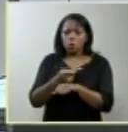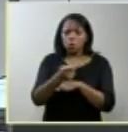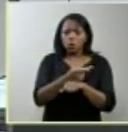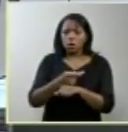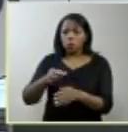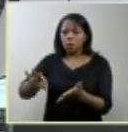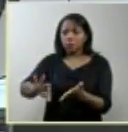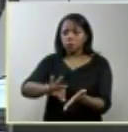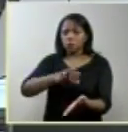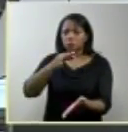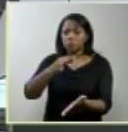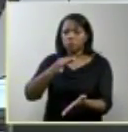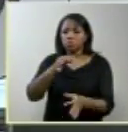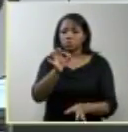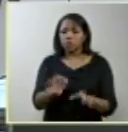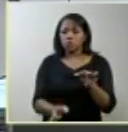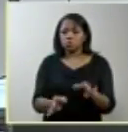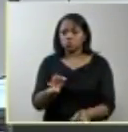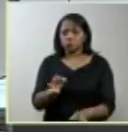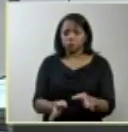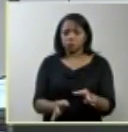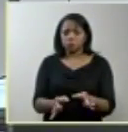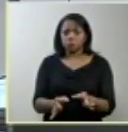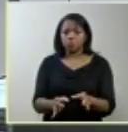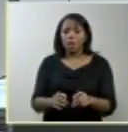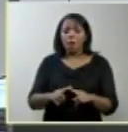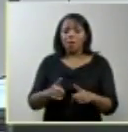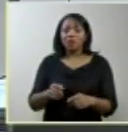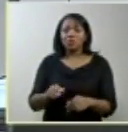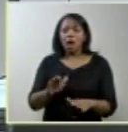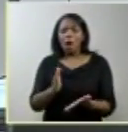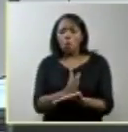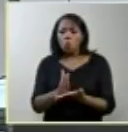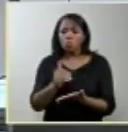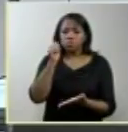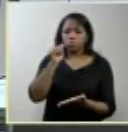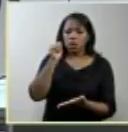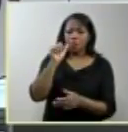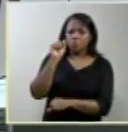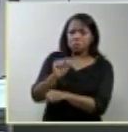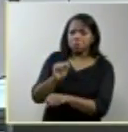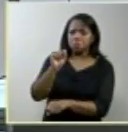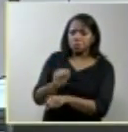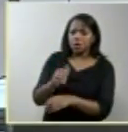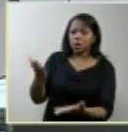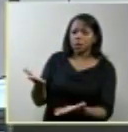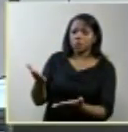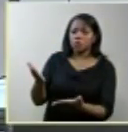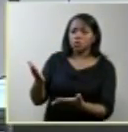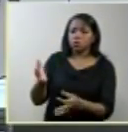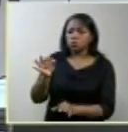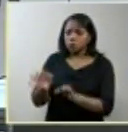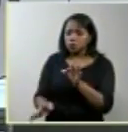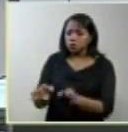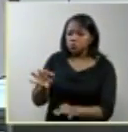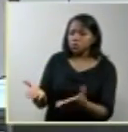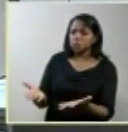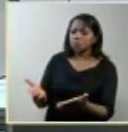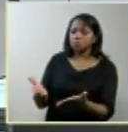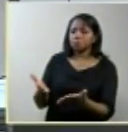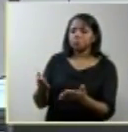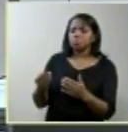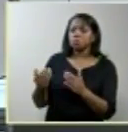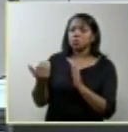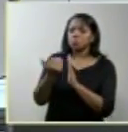outras mulheres esperam por uma decisão da justiça que nunca vem a perda de objeto categoria jurídica